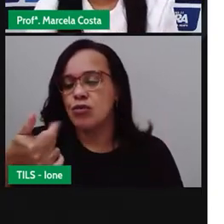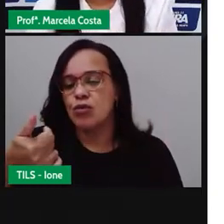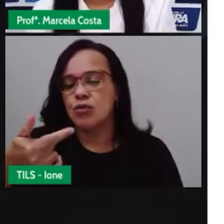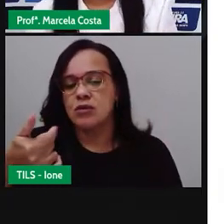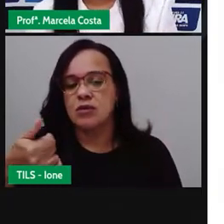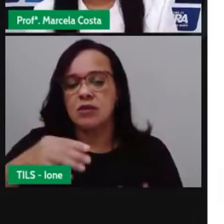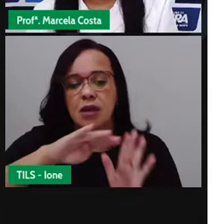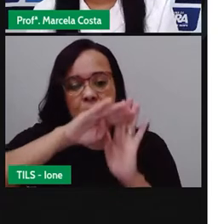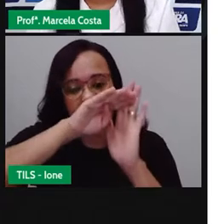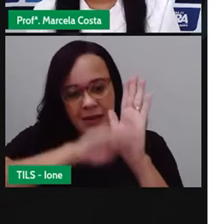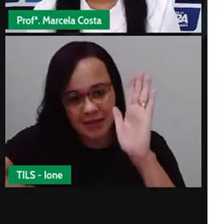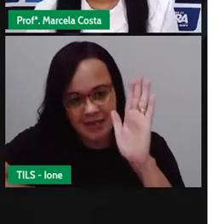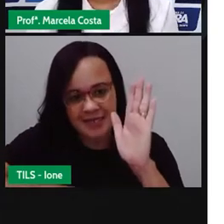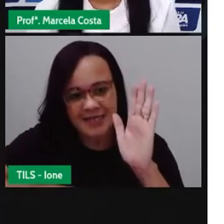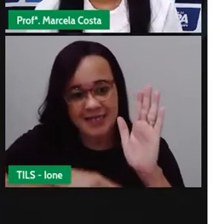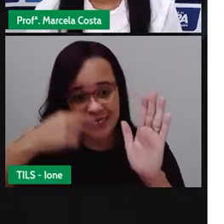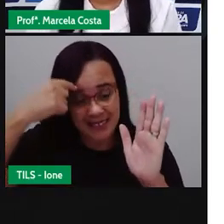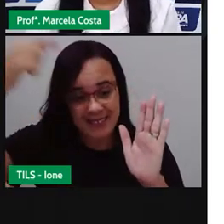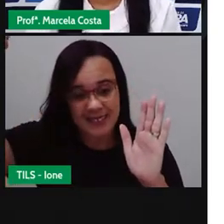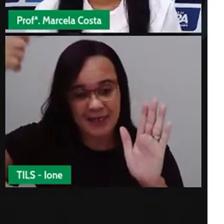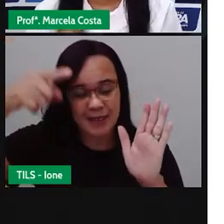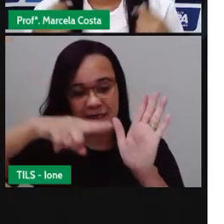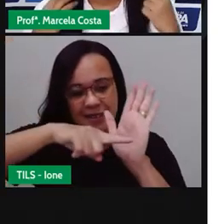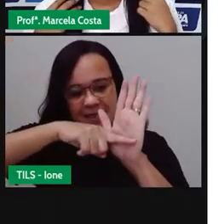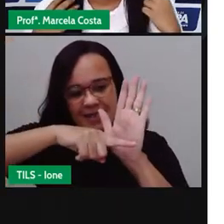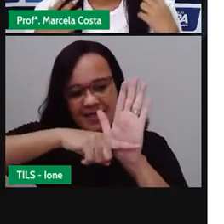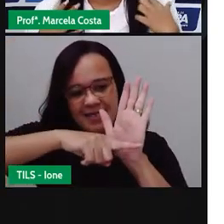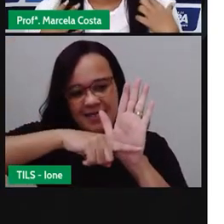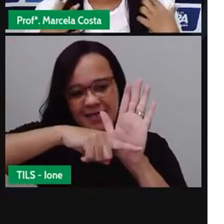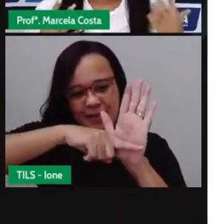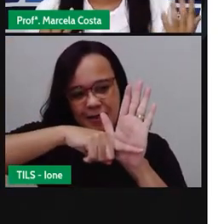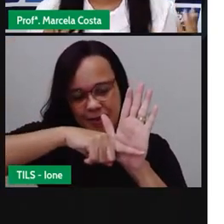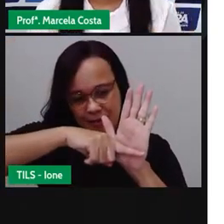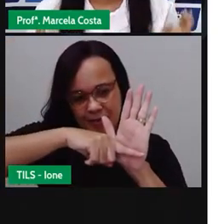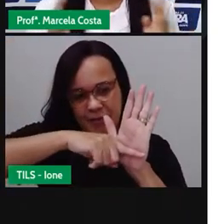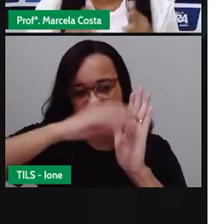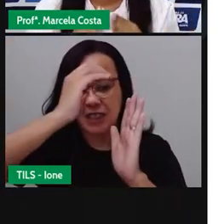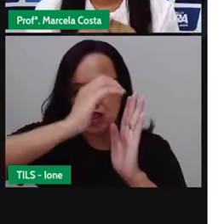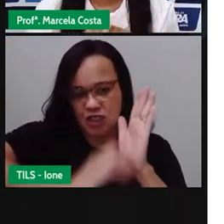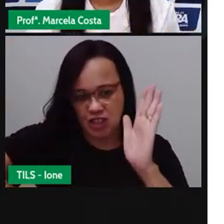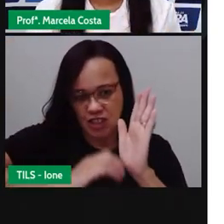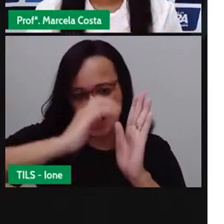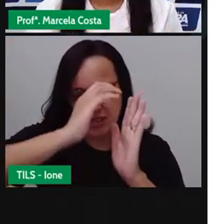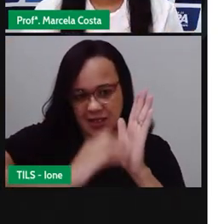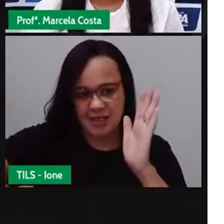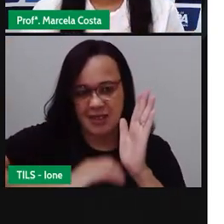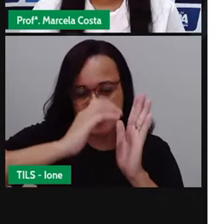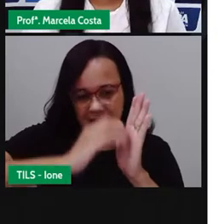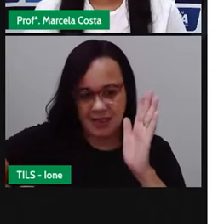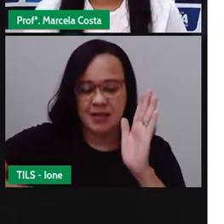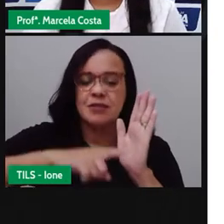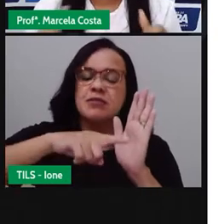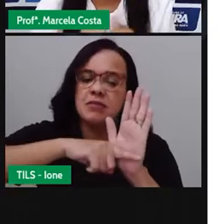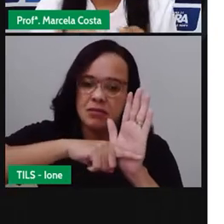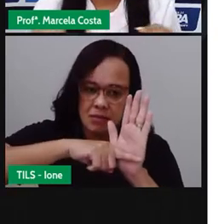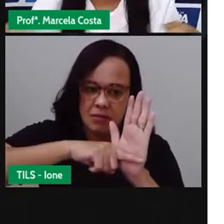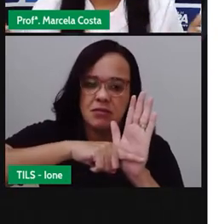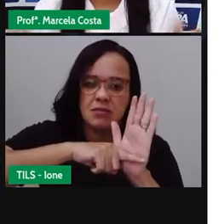Se ele diminuiu, tá dando a ideia para a gente de subtração.